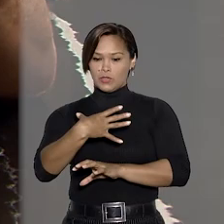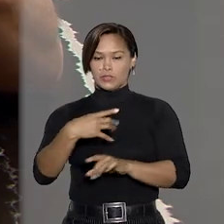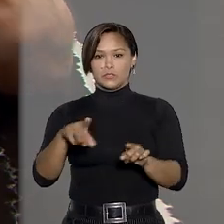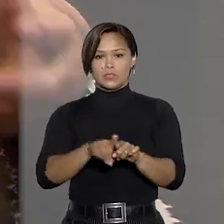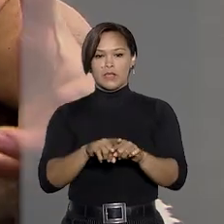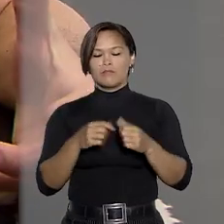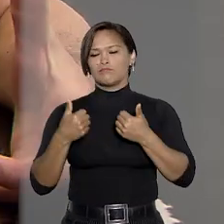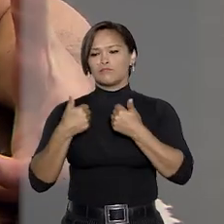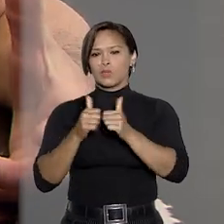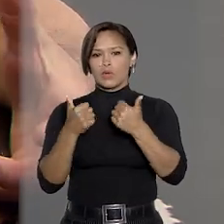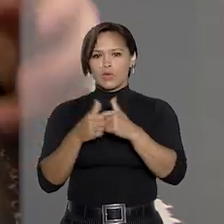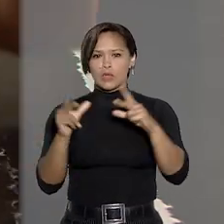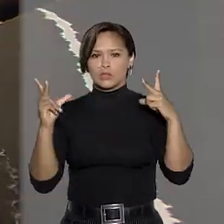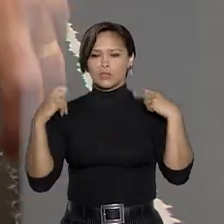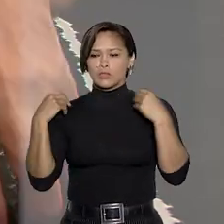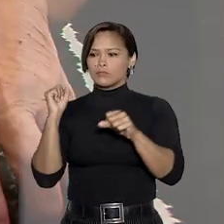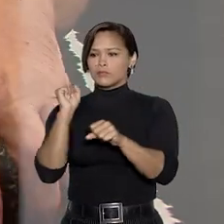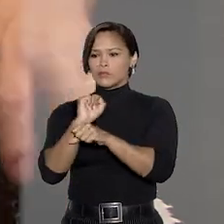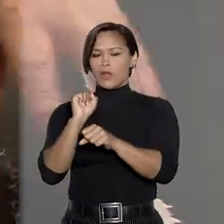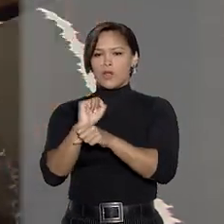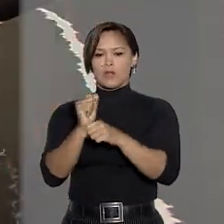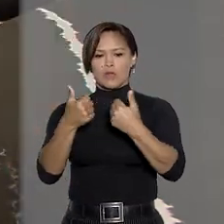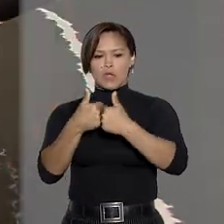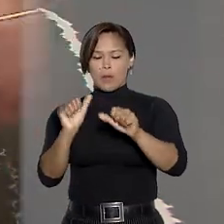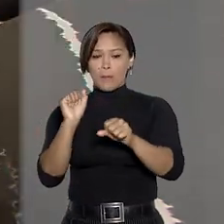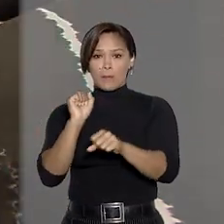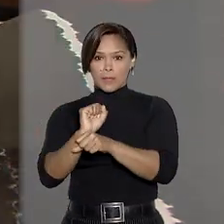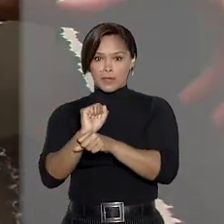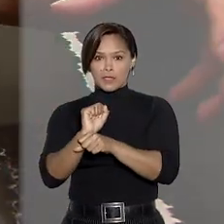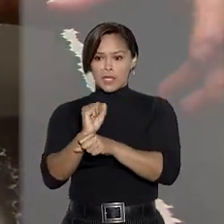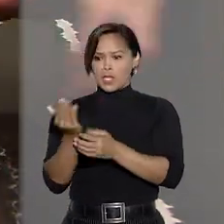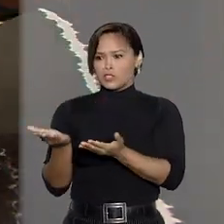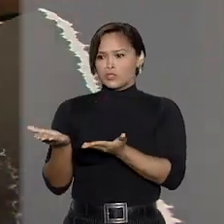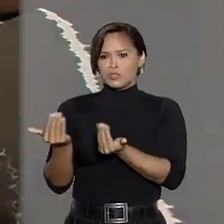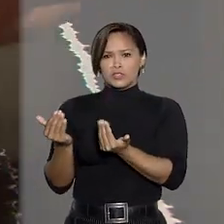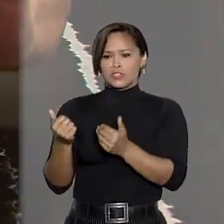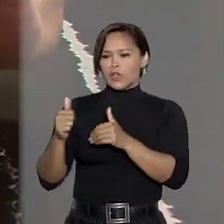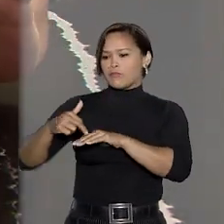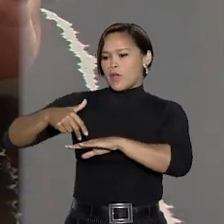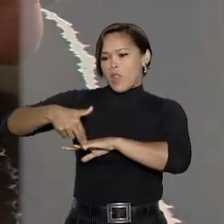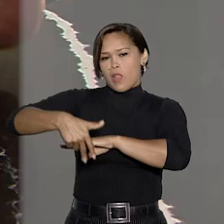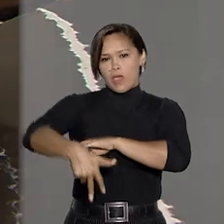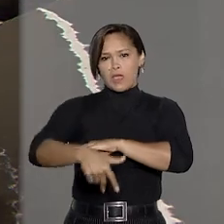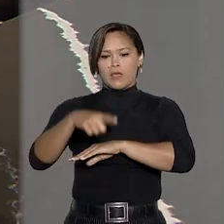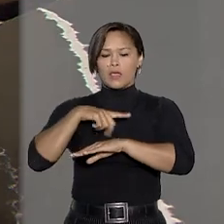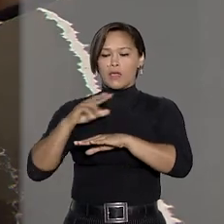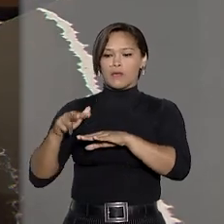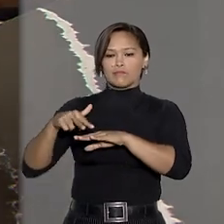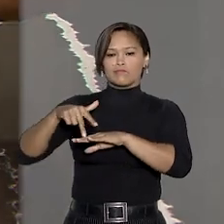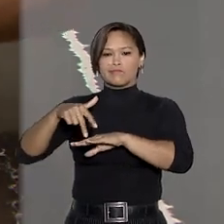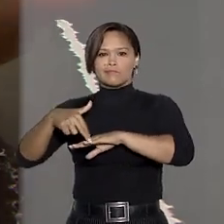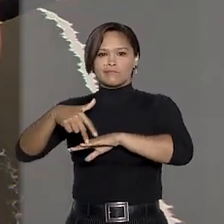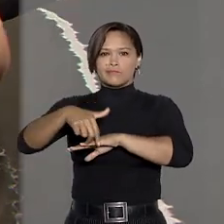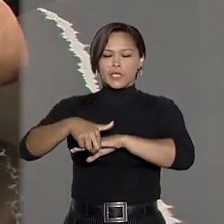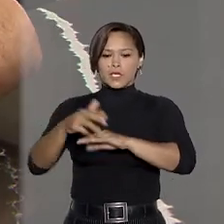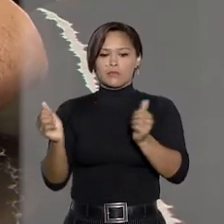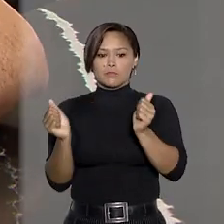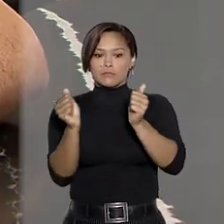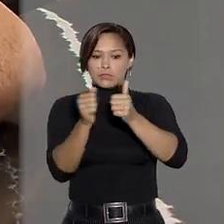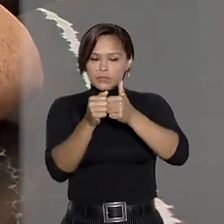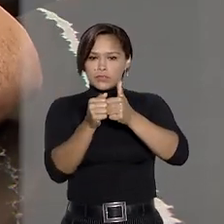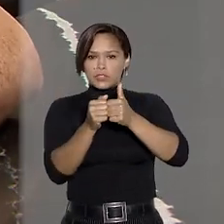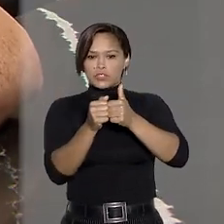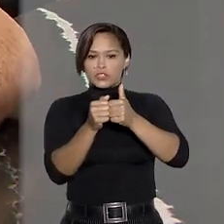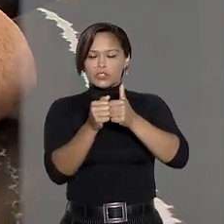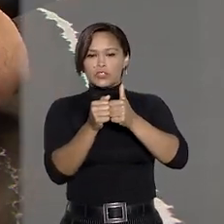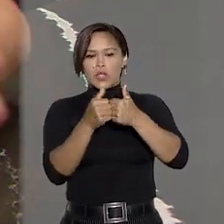não esperou eu descer, muito mais jovem do que eu, descer correndo, né? Eu desci devagar, ele fechou a porta,